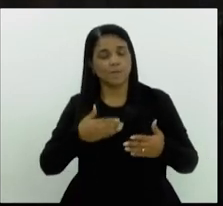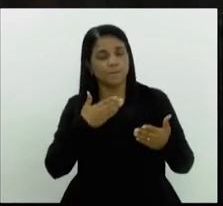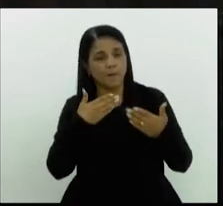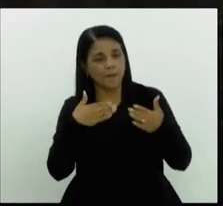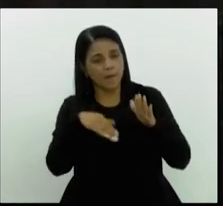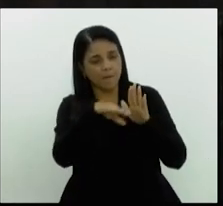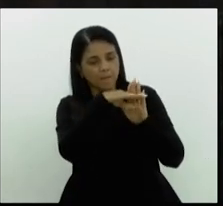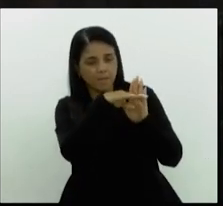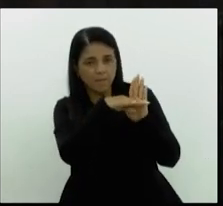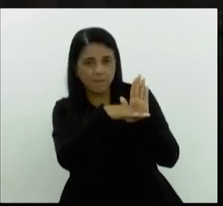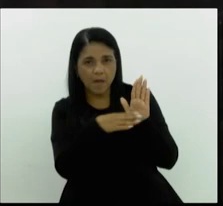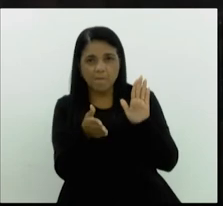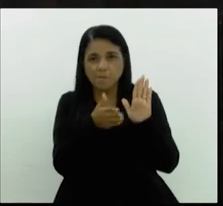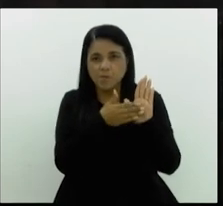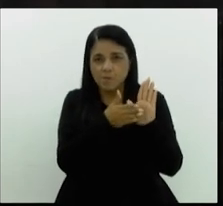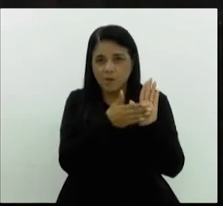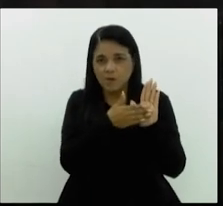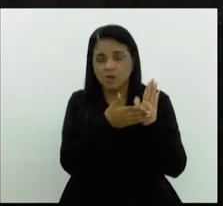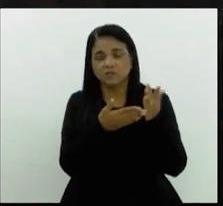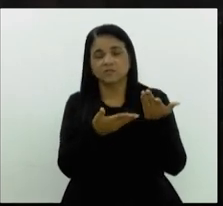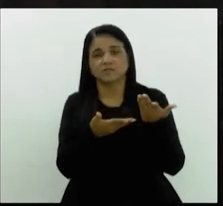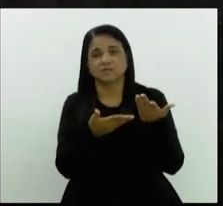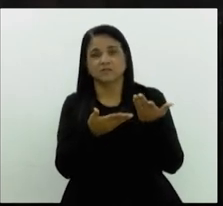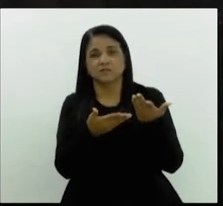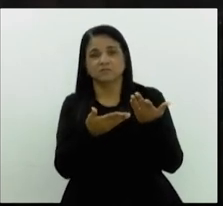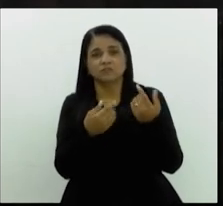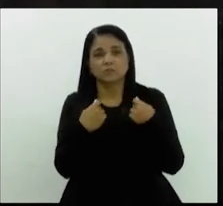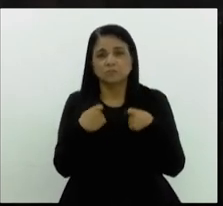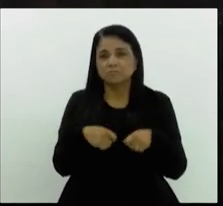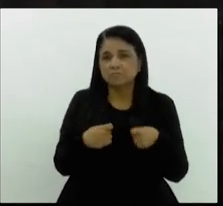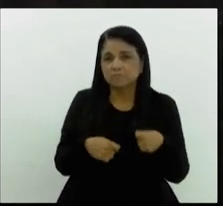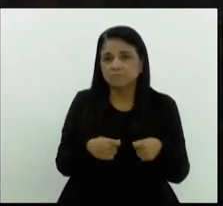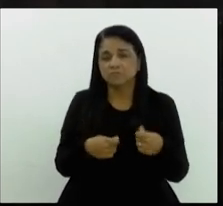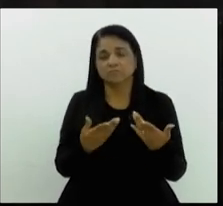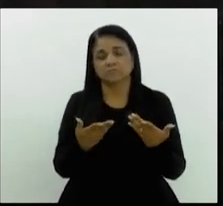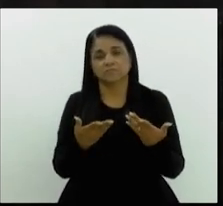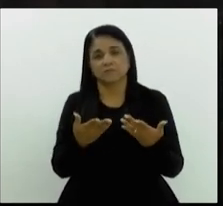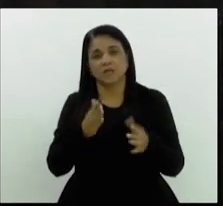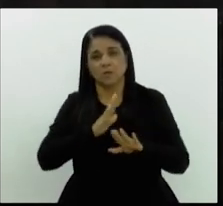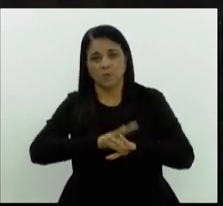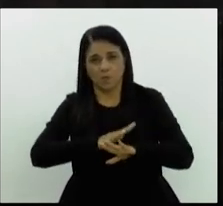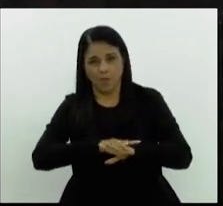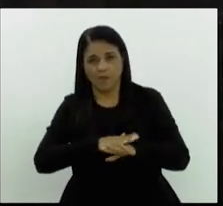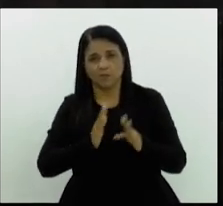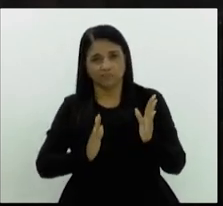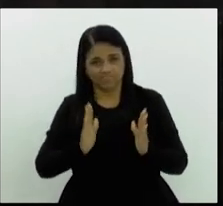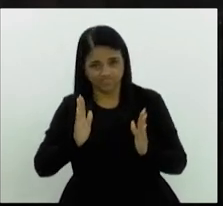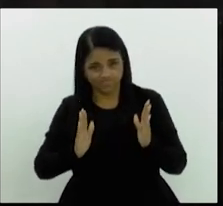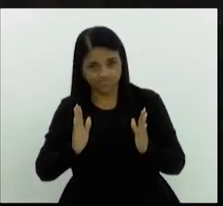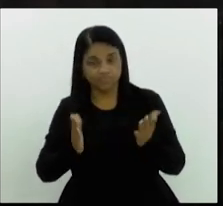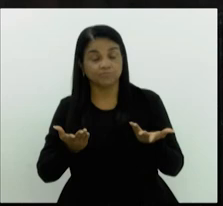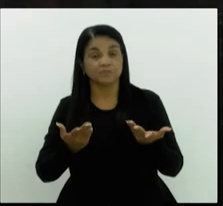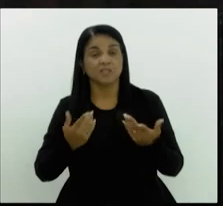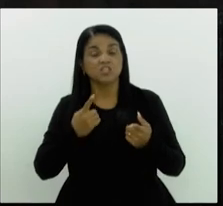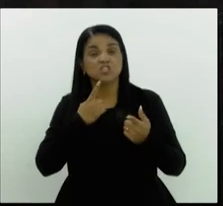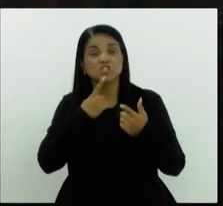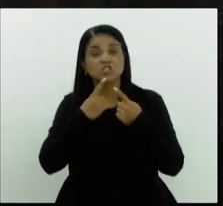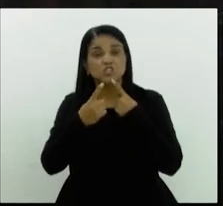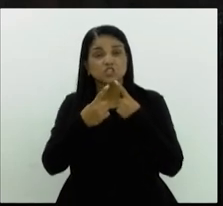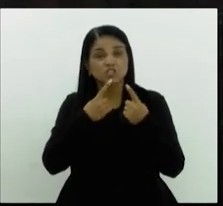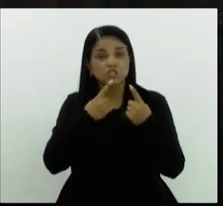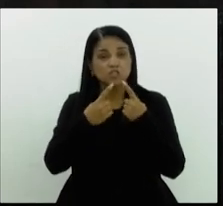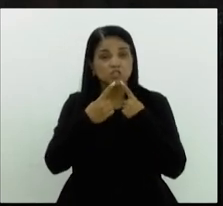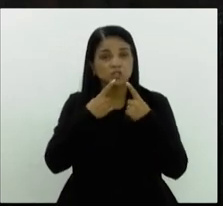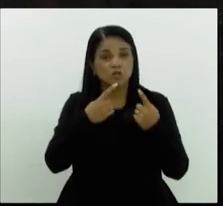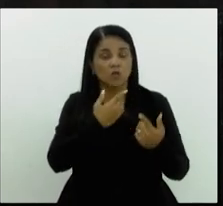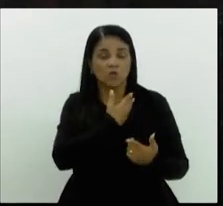pautas, as propostas, as necessidades que vinham tendo naquele momento e dialogar com